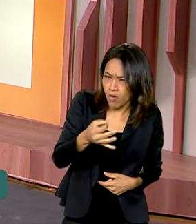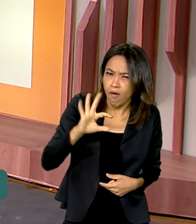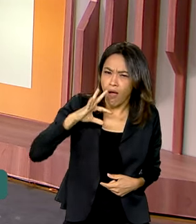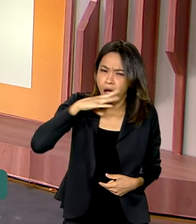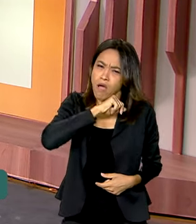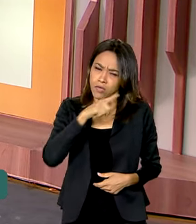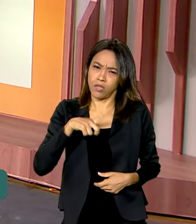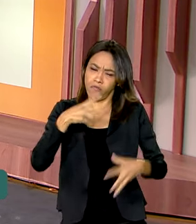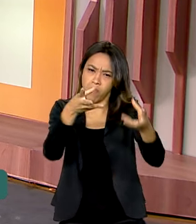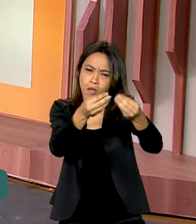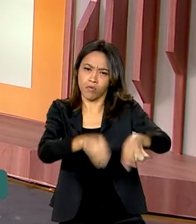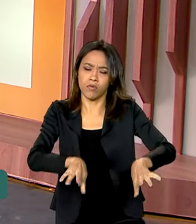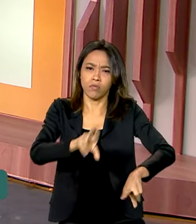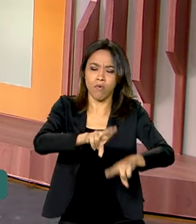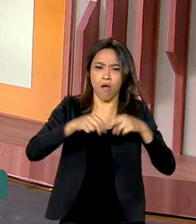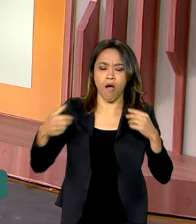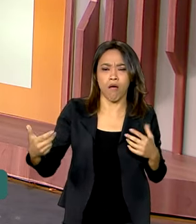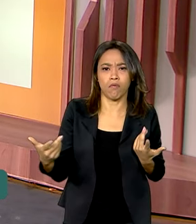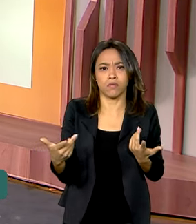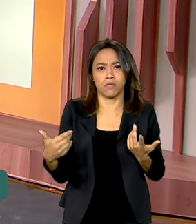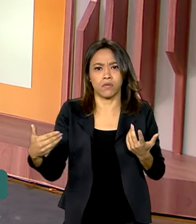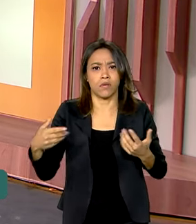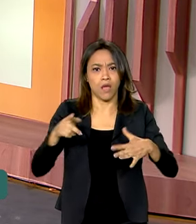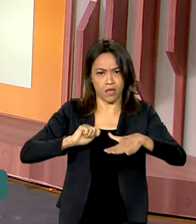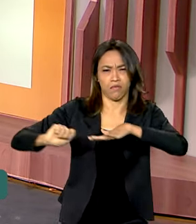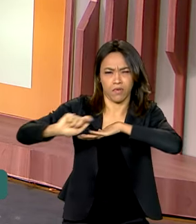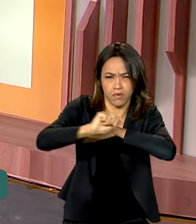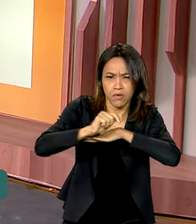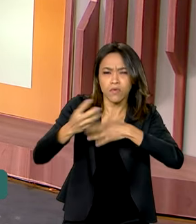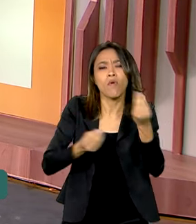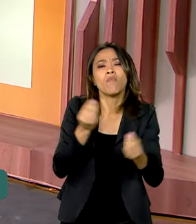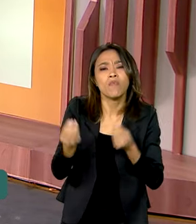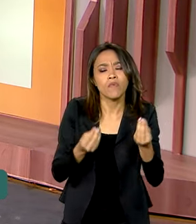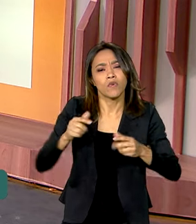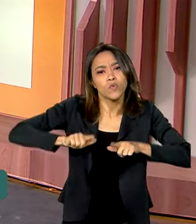as ações foram efetivas de combate a essas fake news?